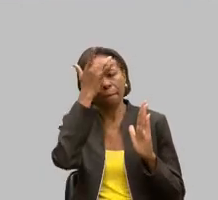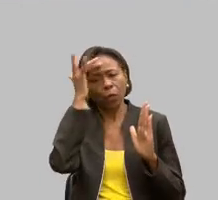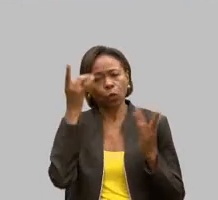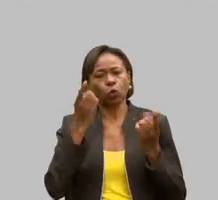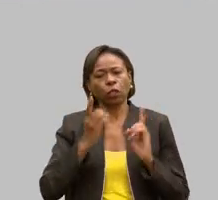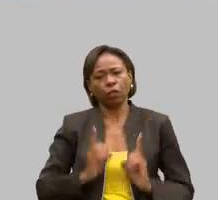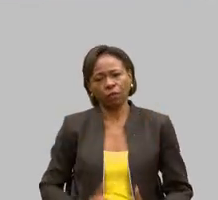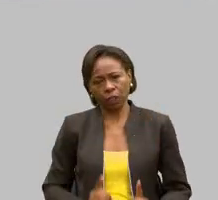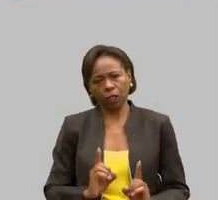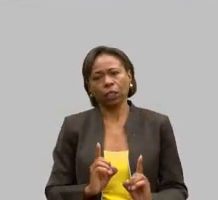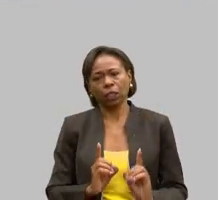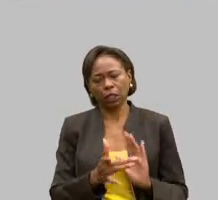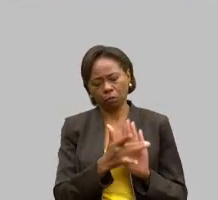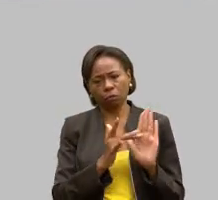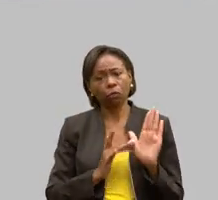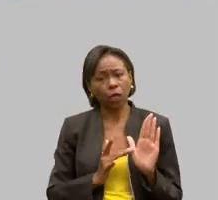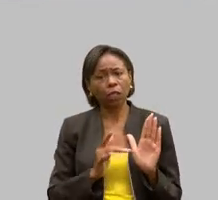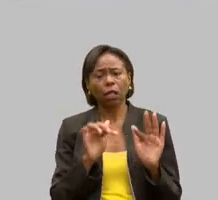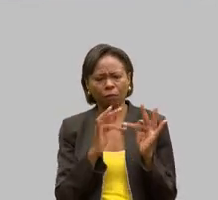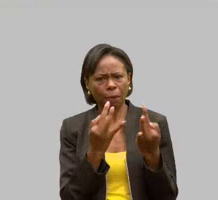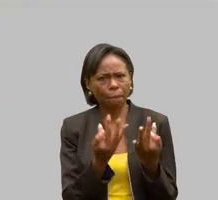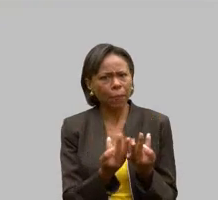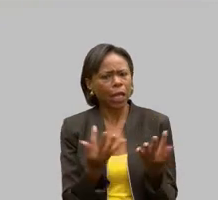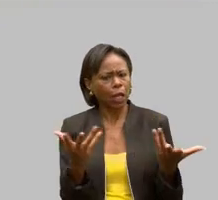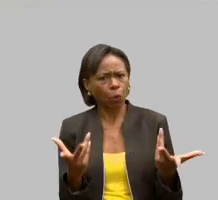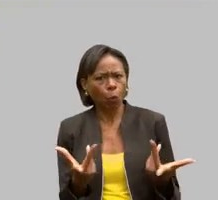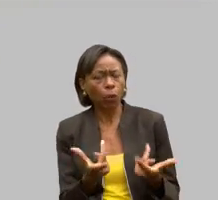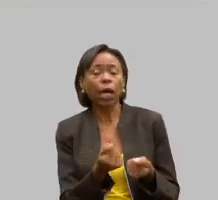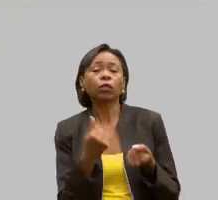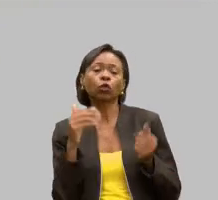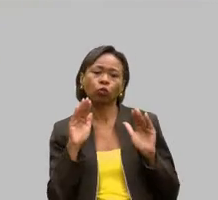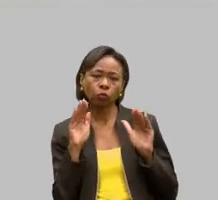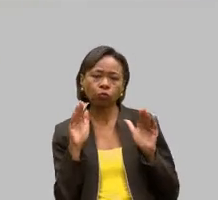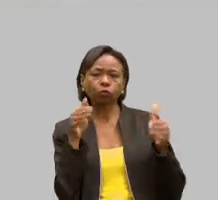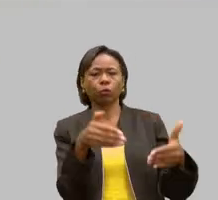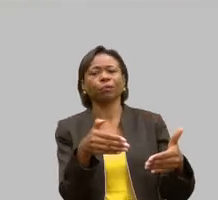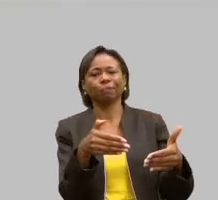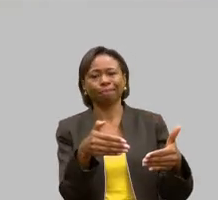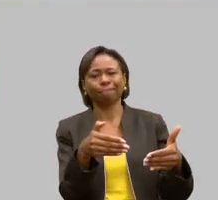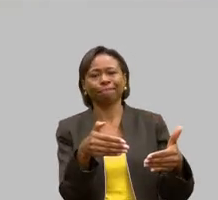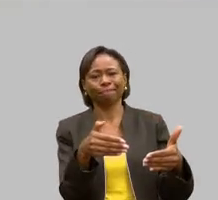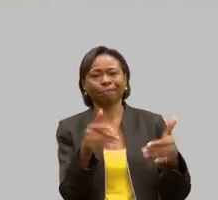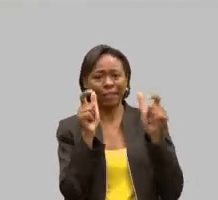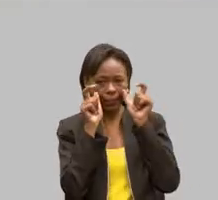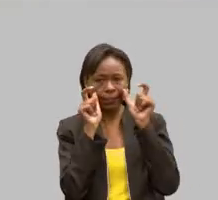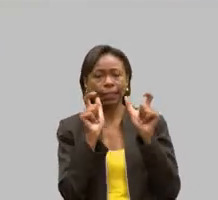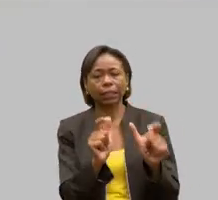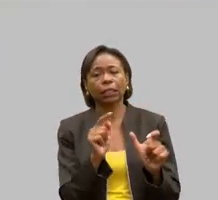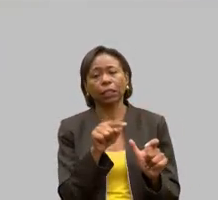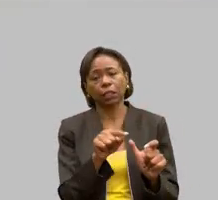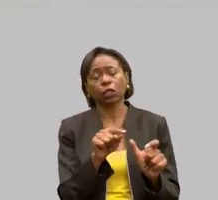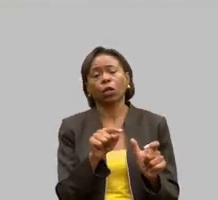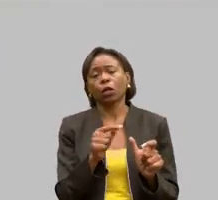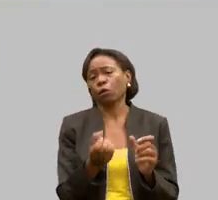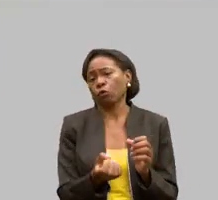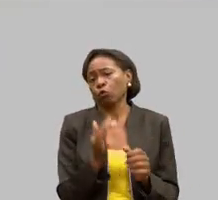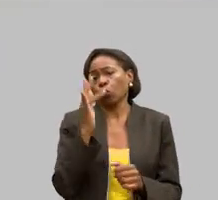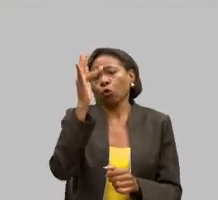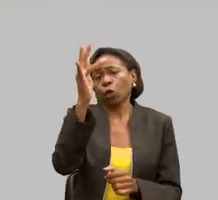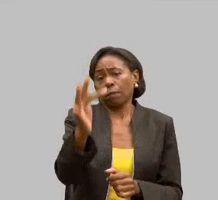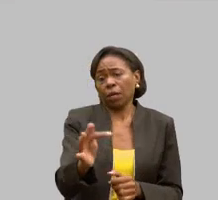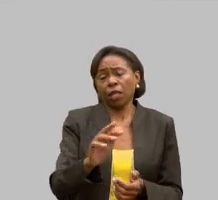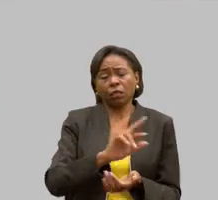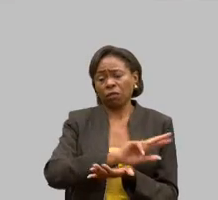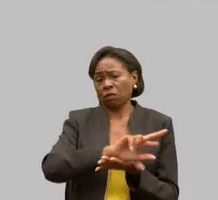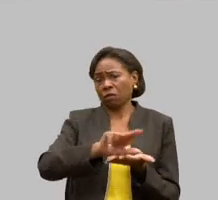família, nesse foco, para ter futuramente milhares de Alisson no país. Entende?